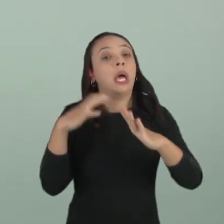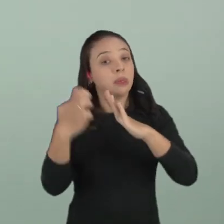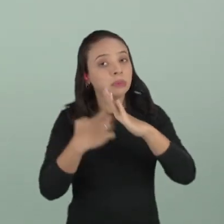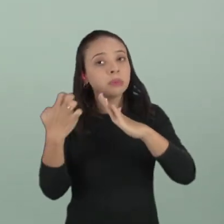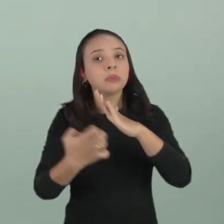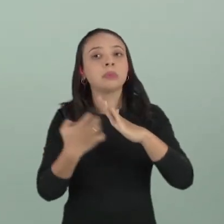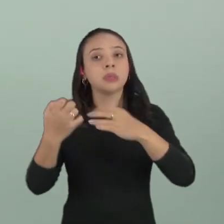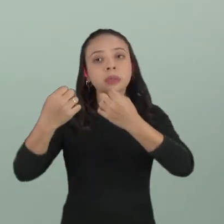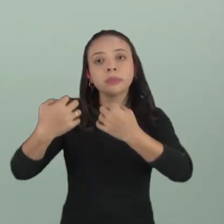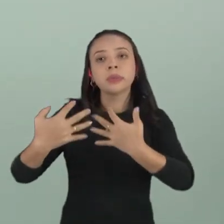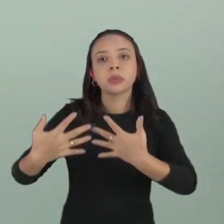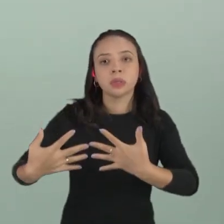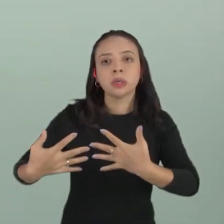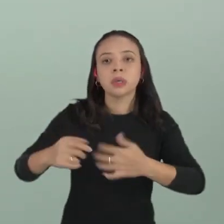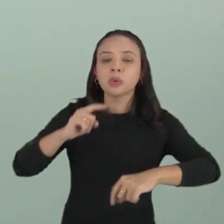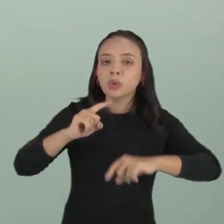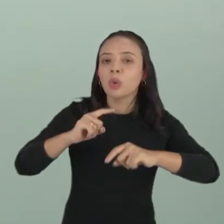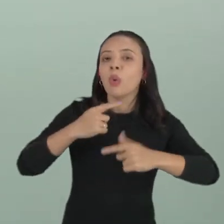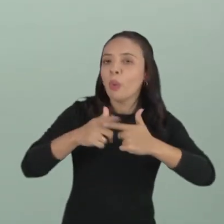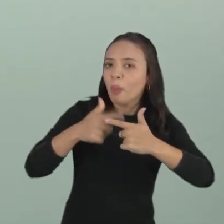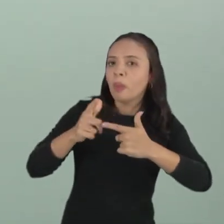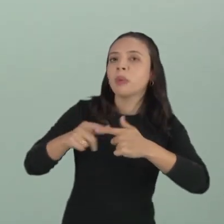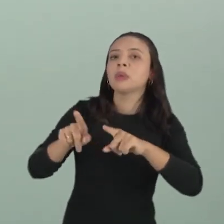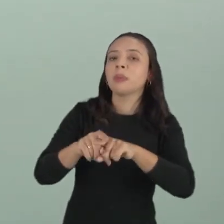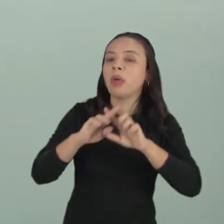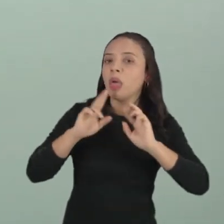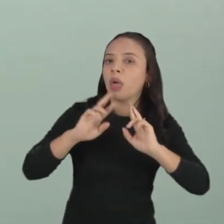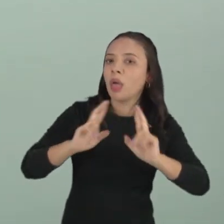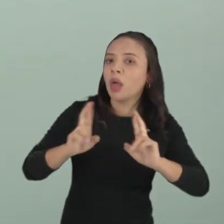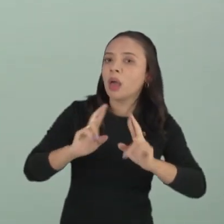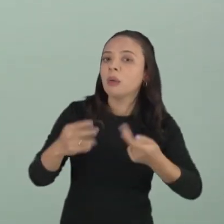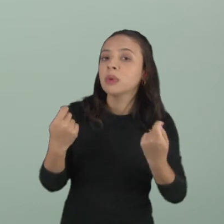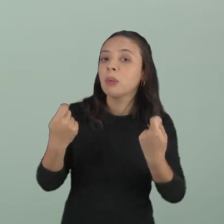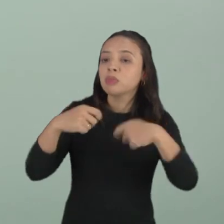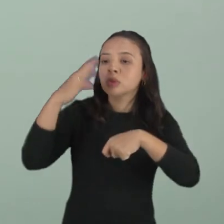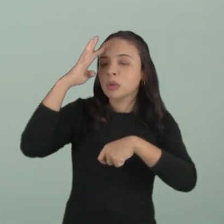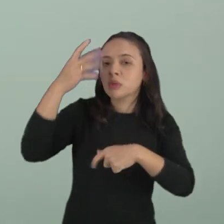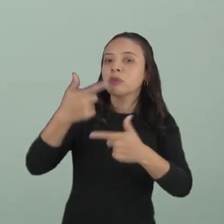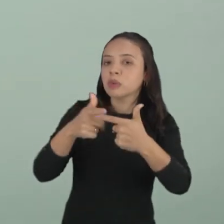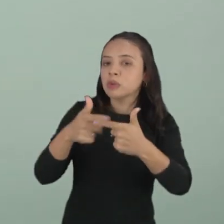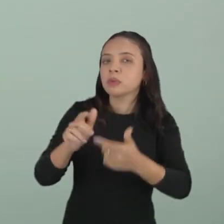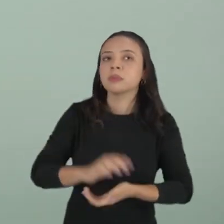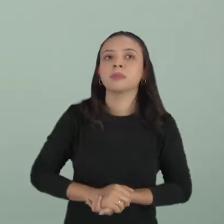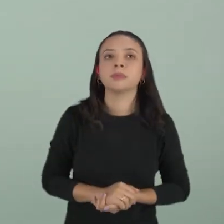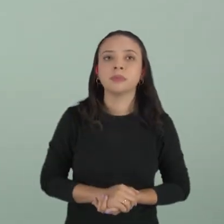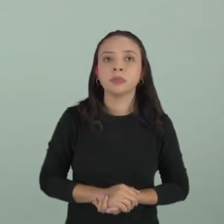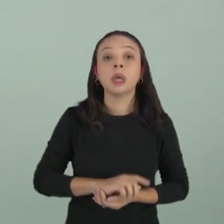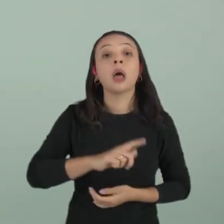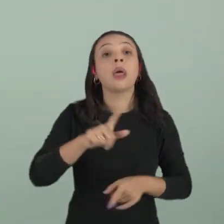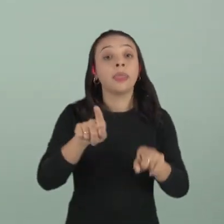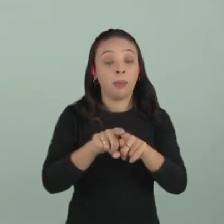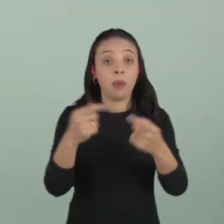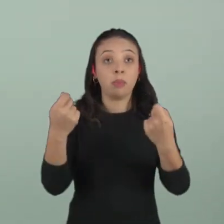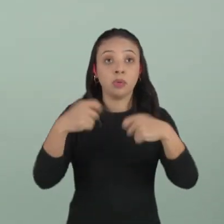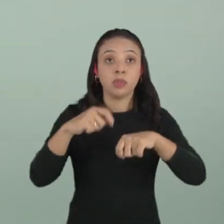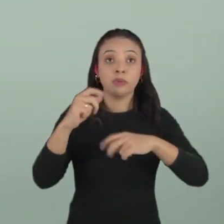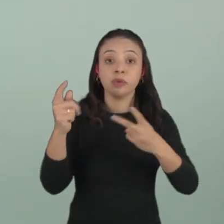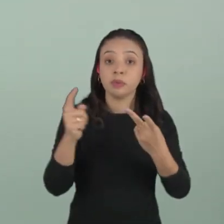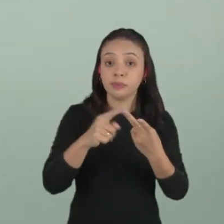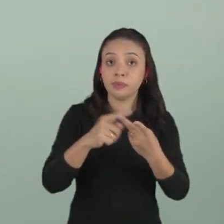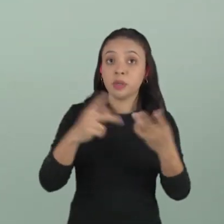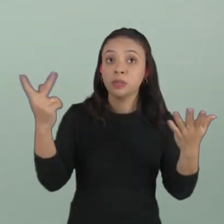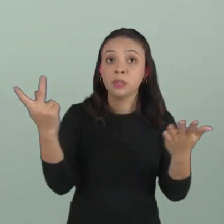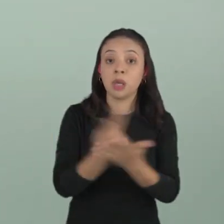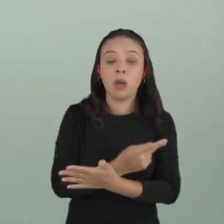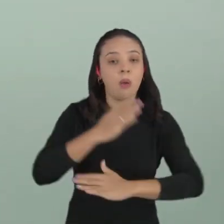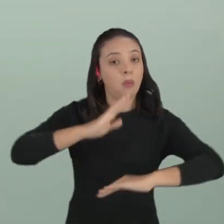falando sobre o seu problema, reclamando e pedindo para que ele seja solucionado. Outra situação é uma